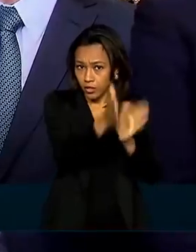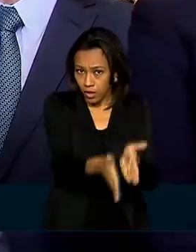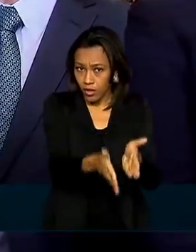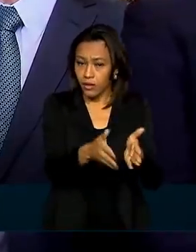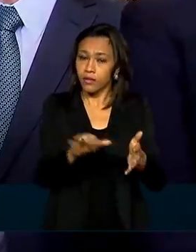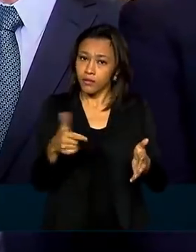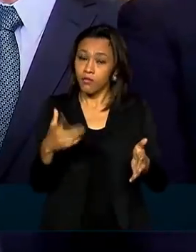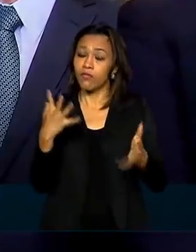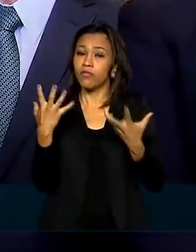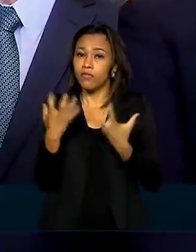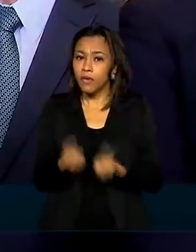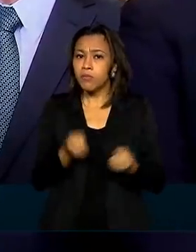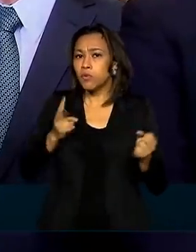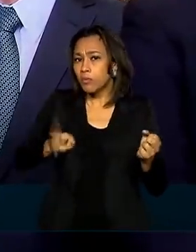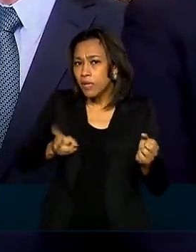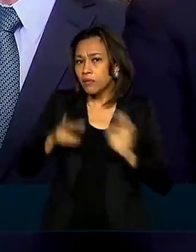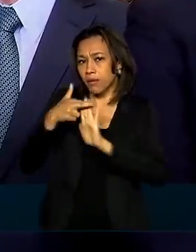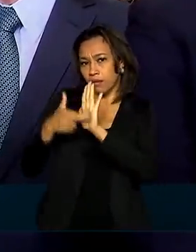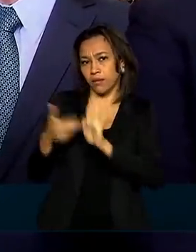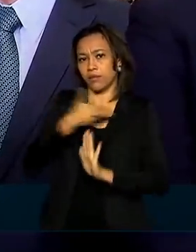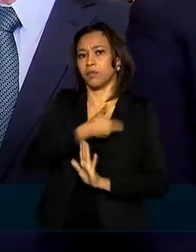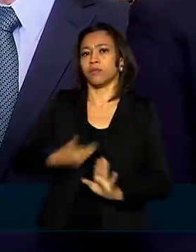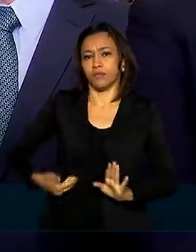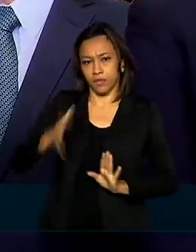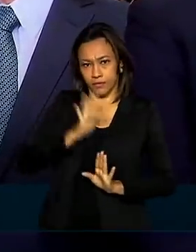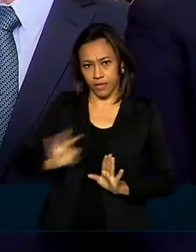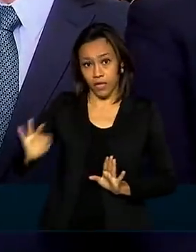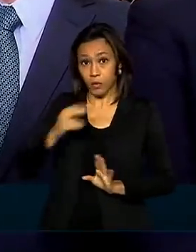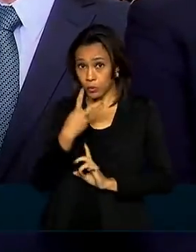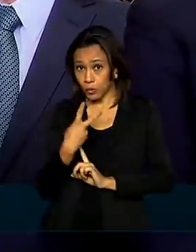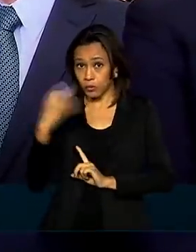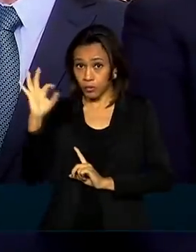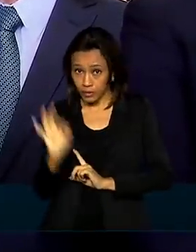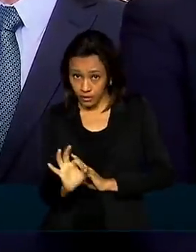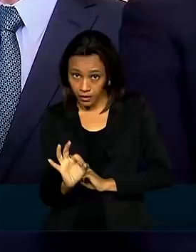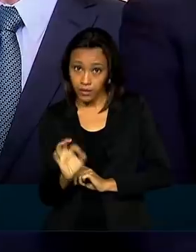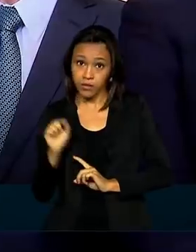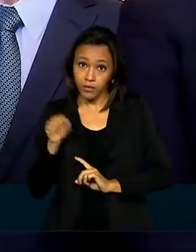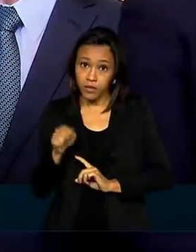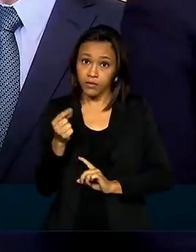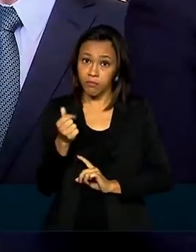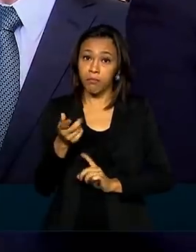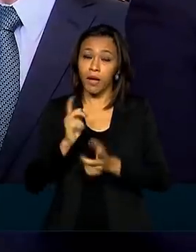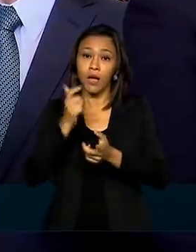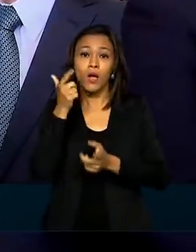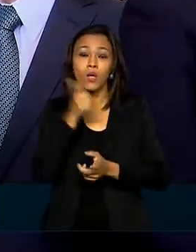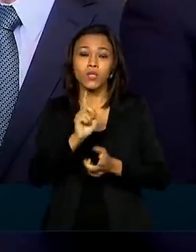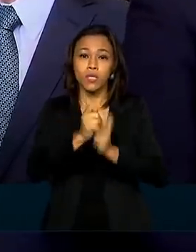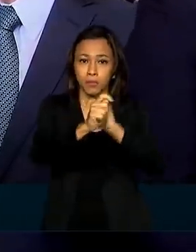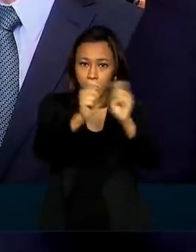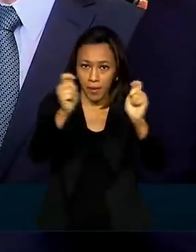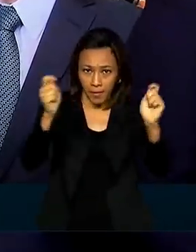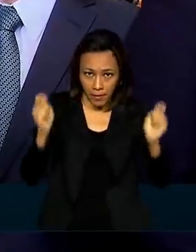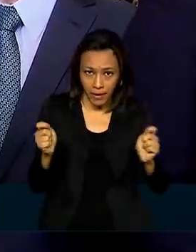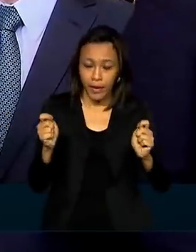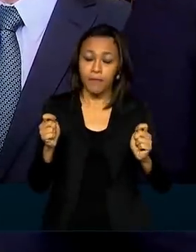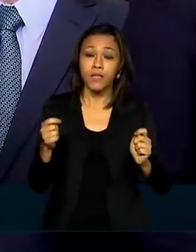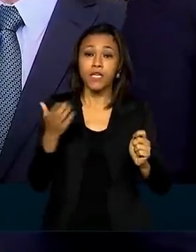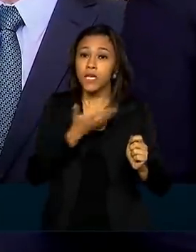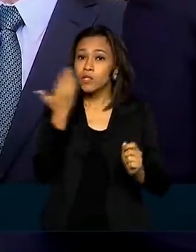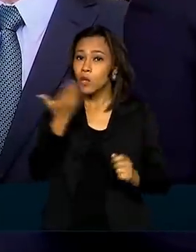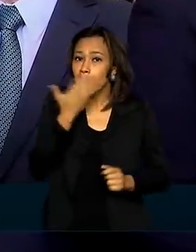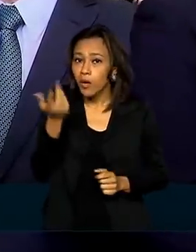Então, vamos estabelecer a mesma coisa para o governo federal, 2% das receitas correntes líquidas para pagar precatório. E o que sobrar desse